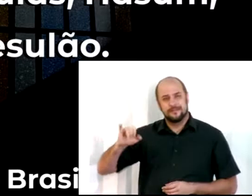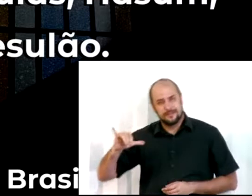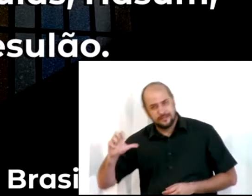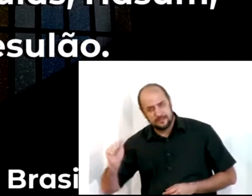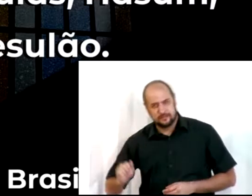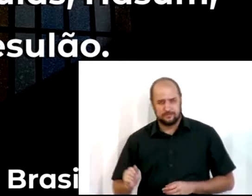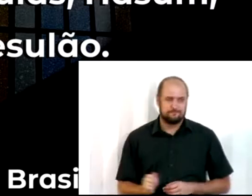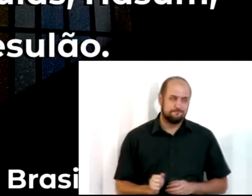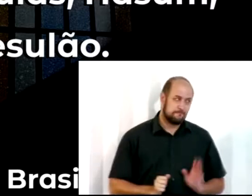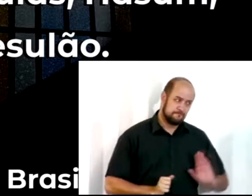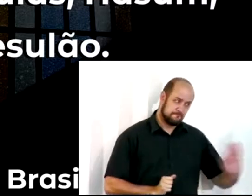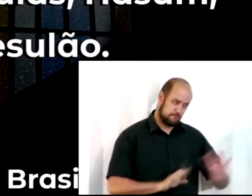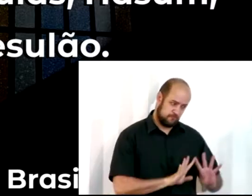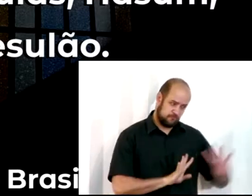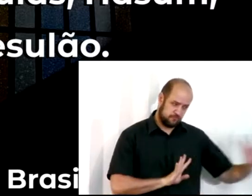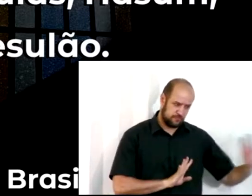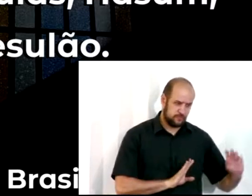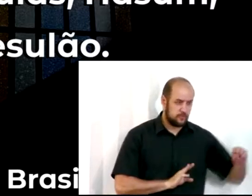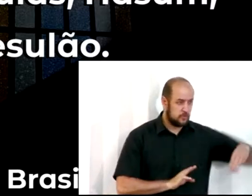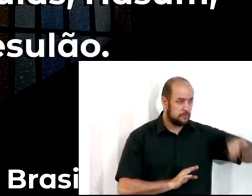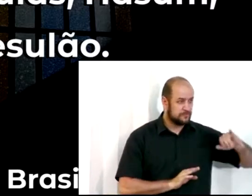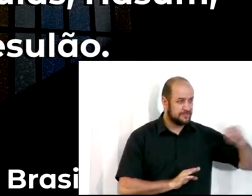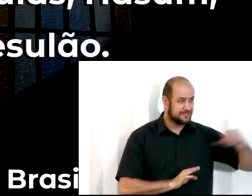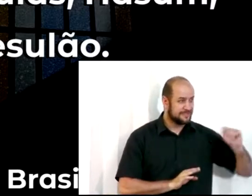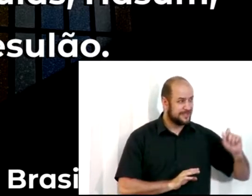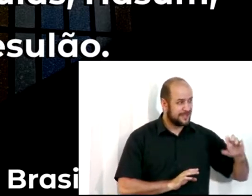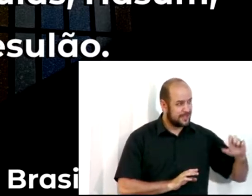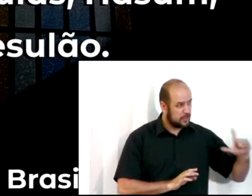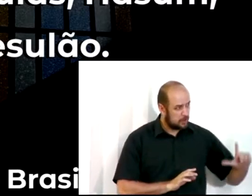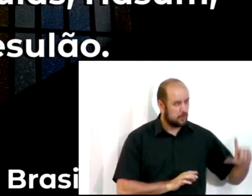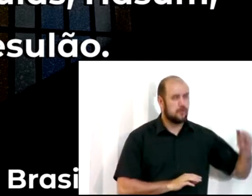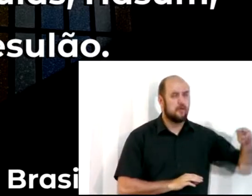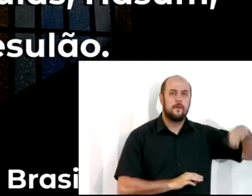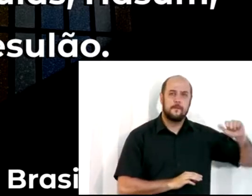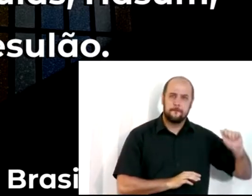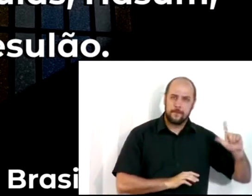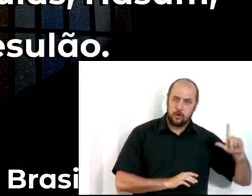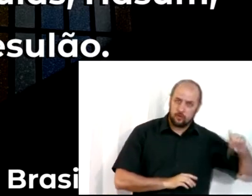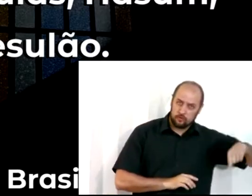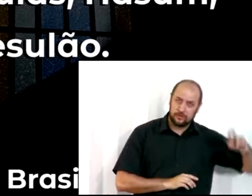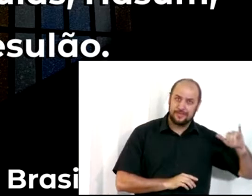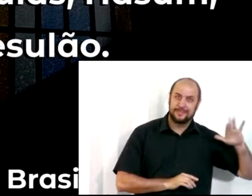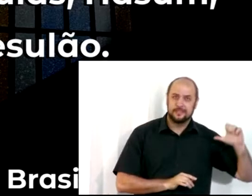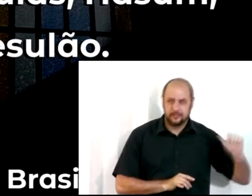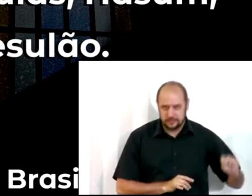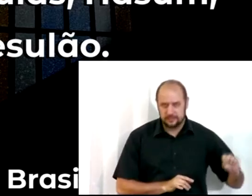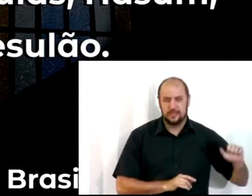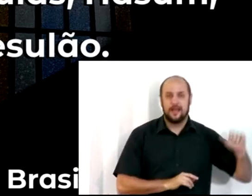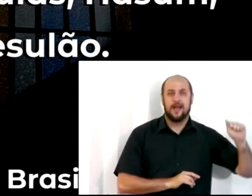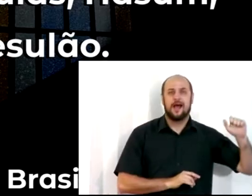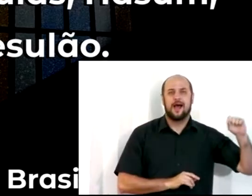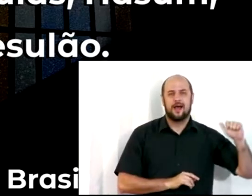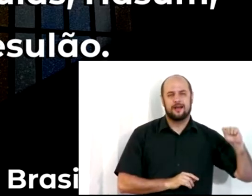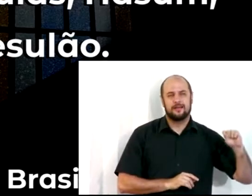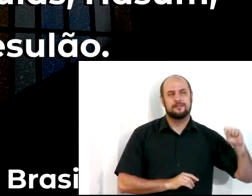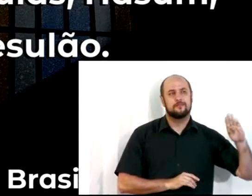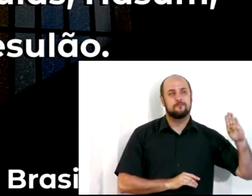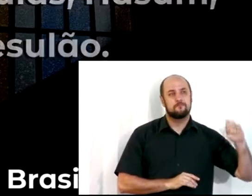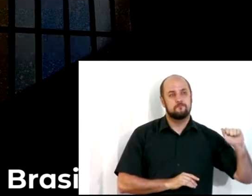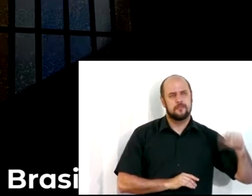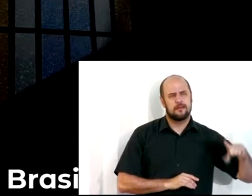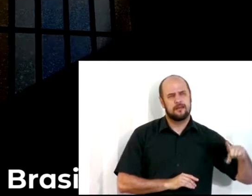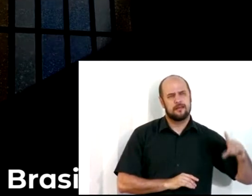à sua esquerda, Pedaías, Misael, Malquias, Azum, Asbadana, Zacarias e Mesulão.